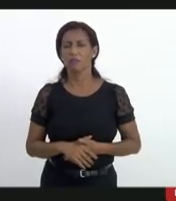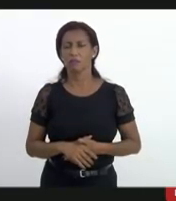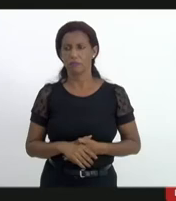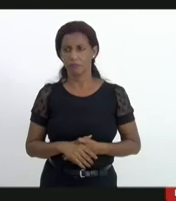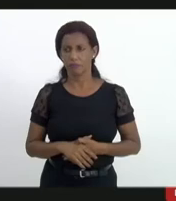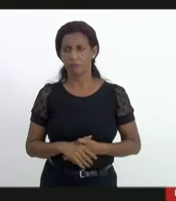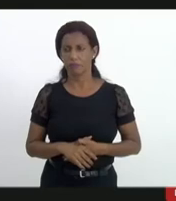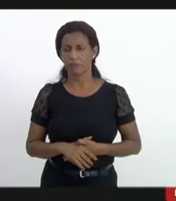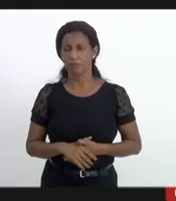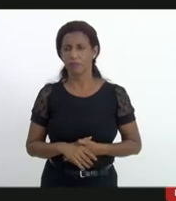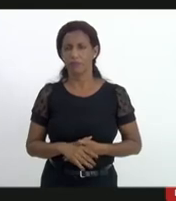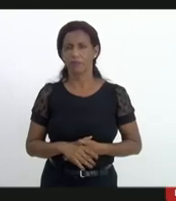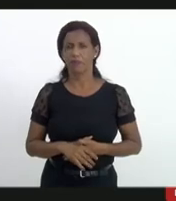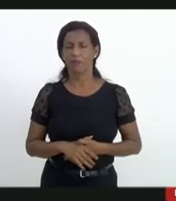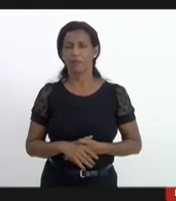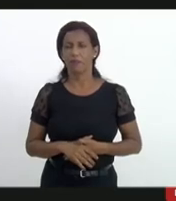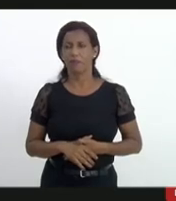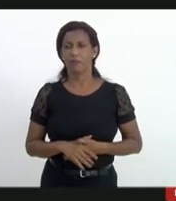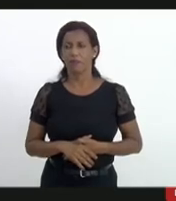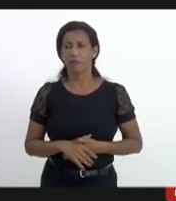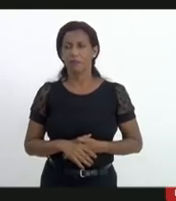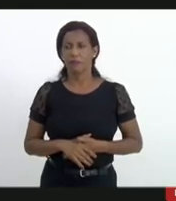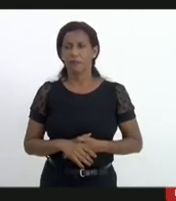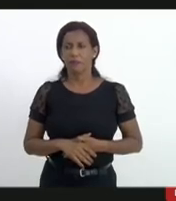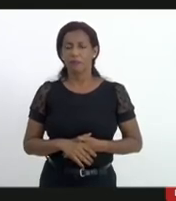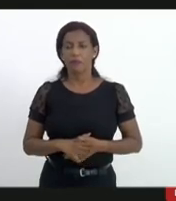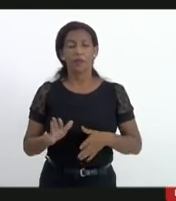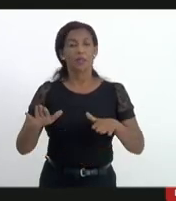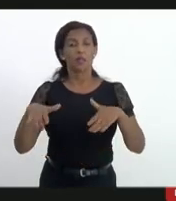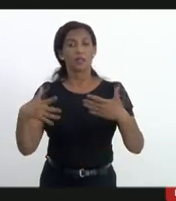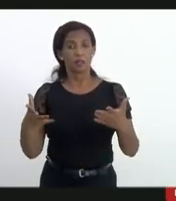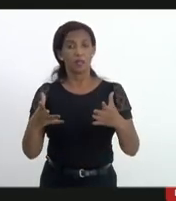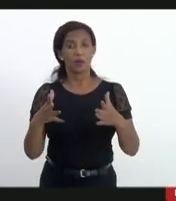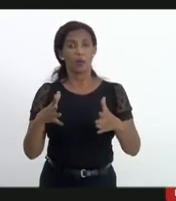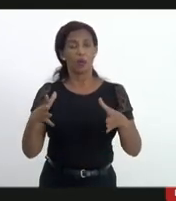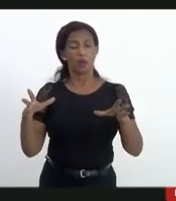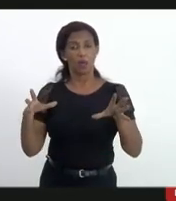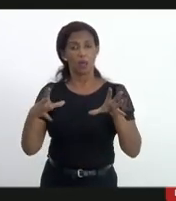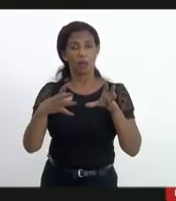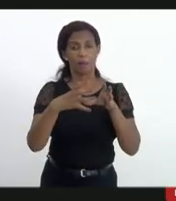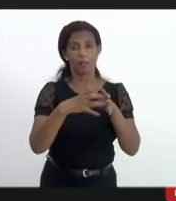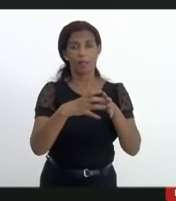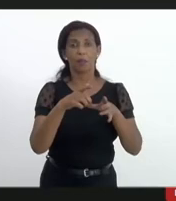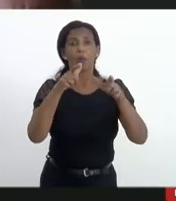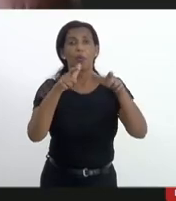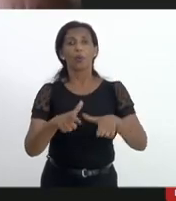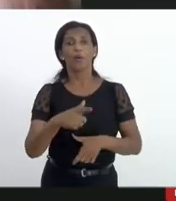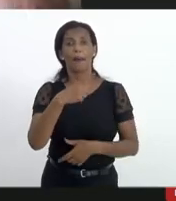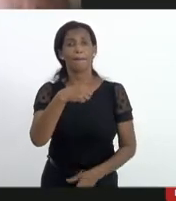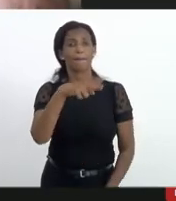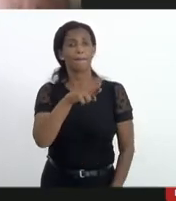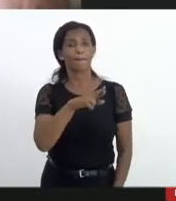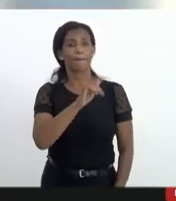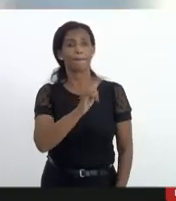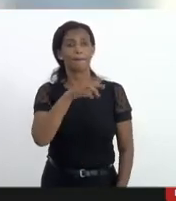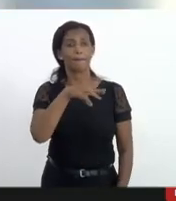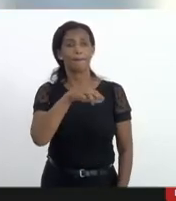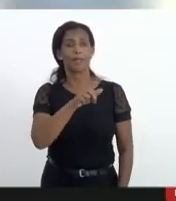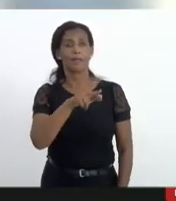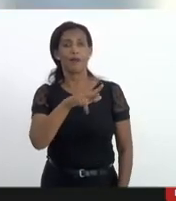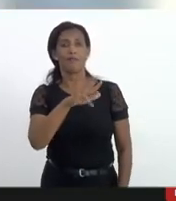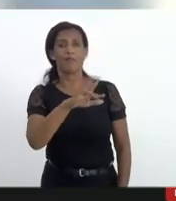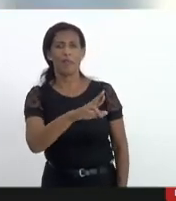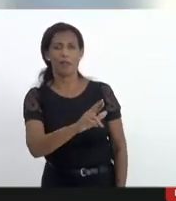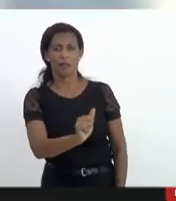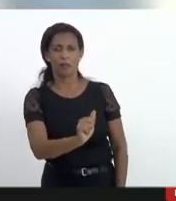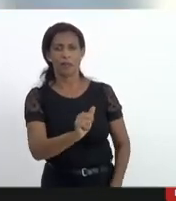perdão pode prosseguir então as comunidades ali como por exemplo a Primavera que era uma comunidade que fica ali entre